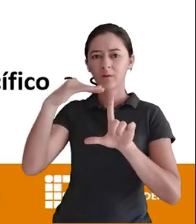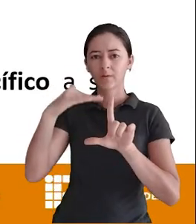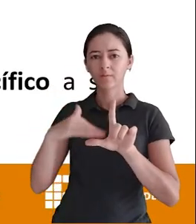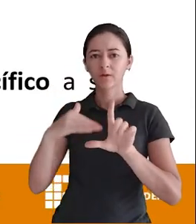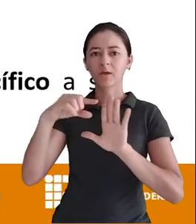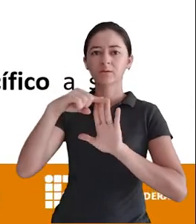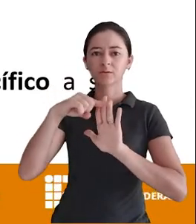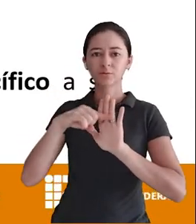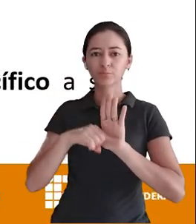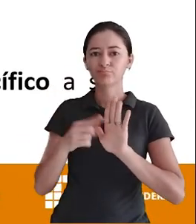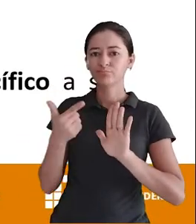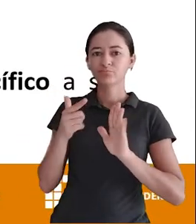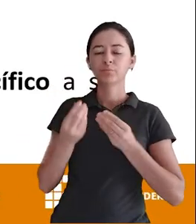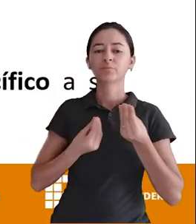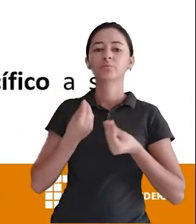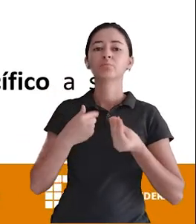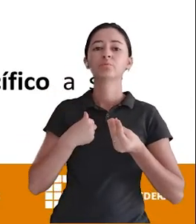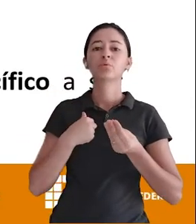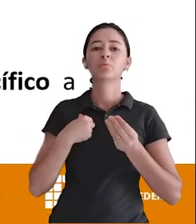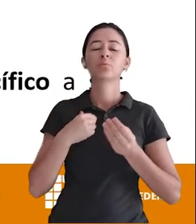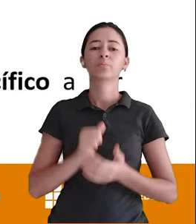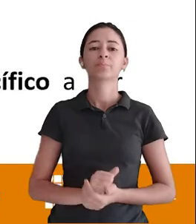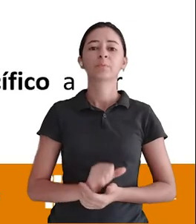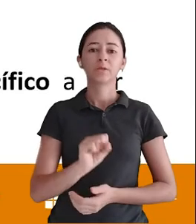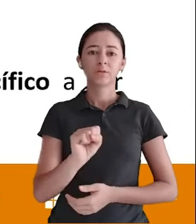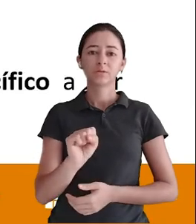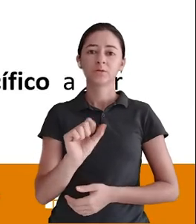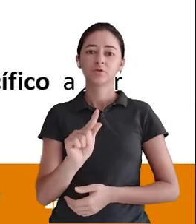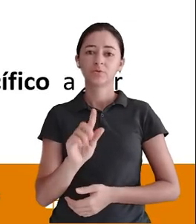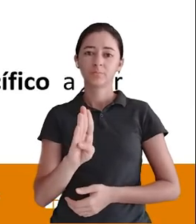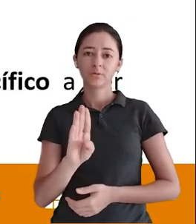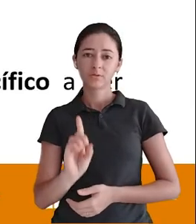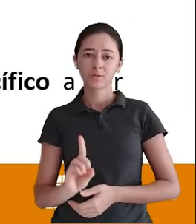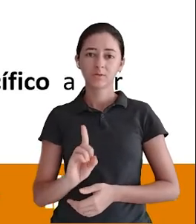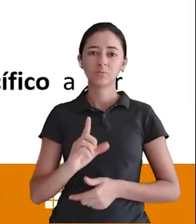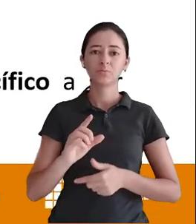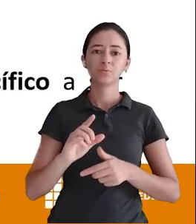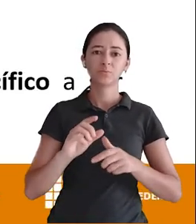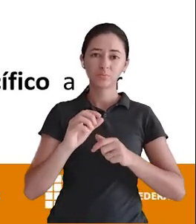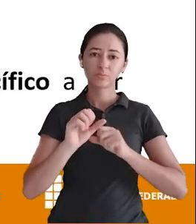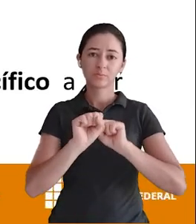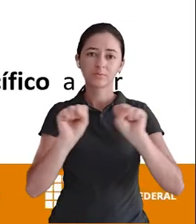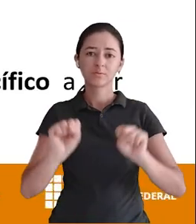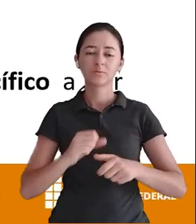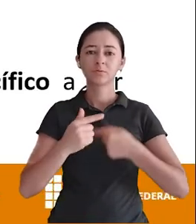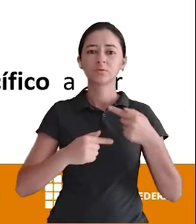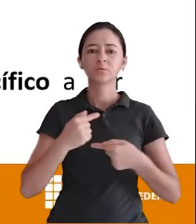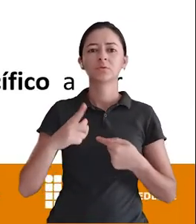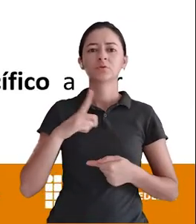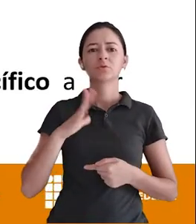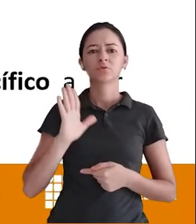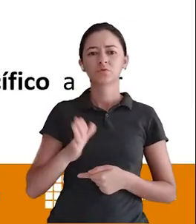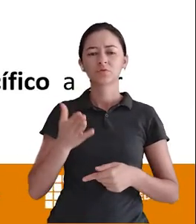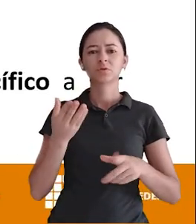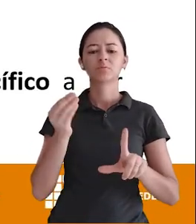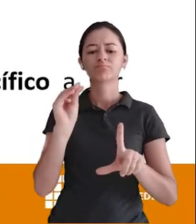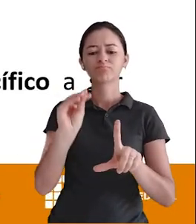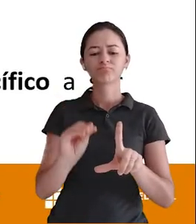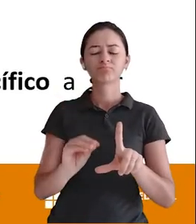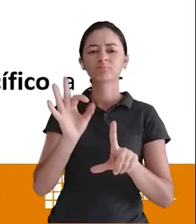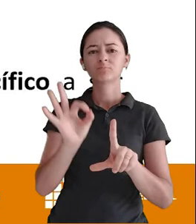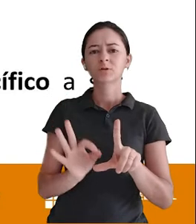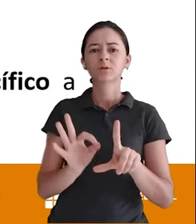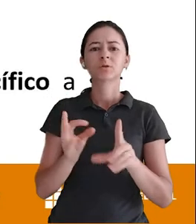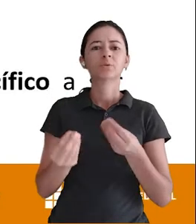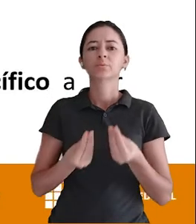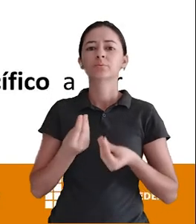SGBD O banco de dados já está lá criado Eu não tenho aquele script para criar o banco de dados Já está lá Aquele banco de dados já está